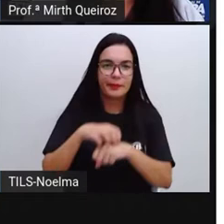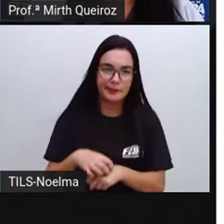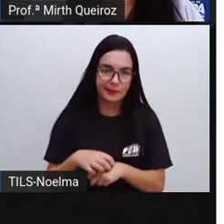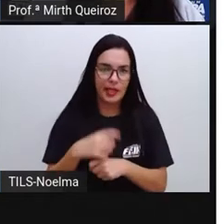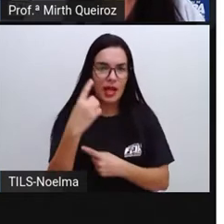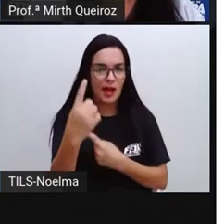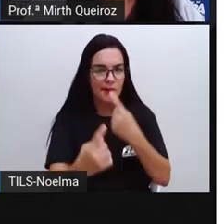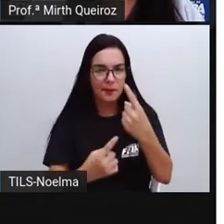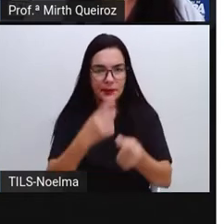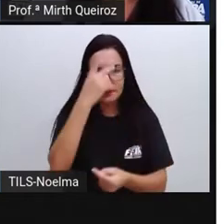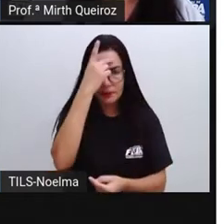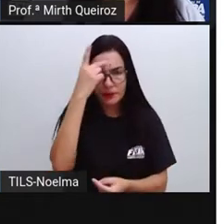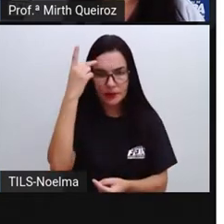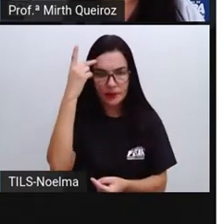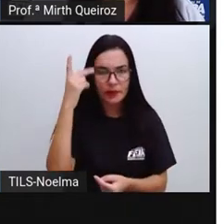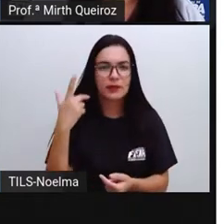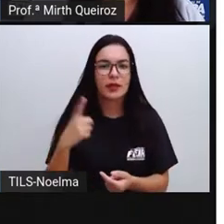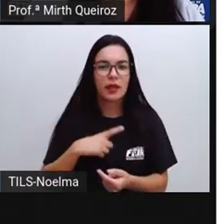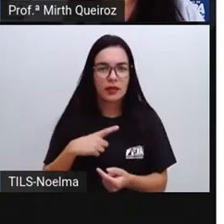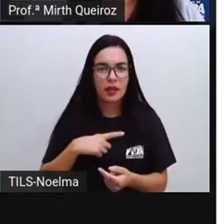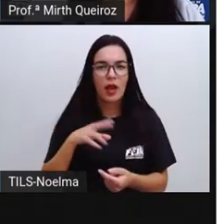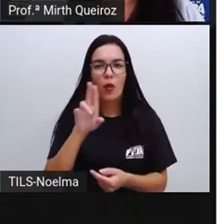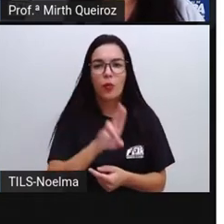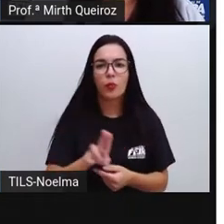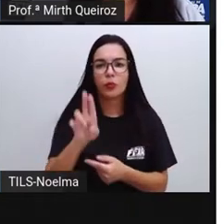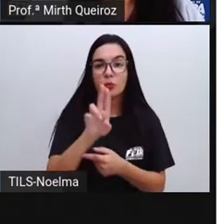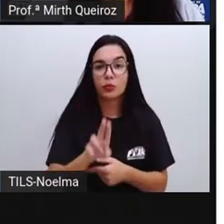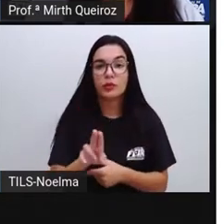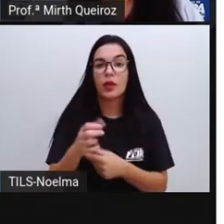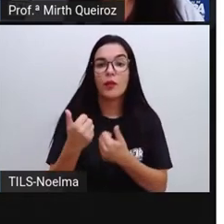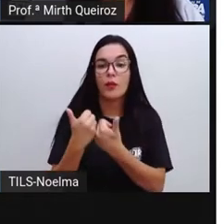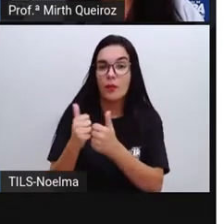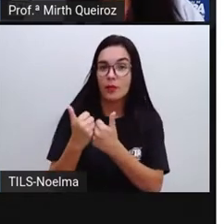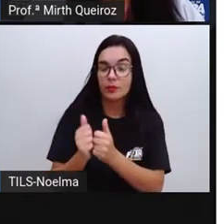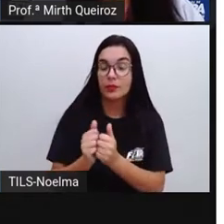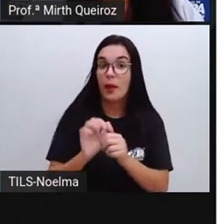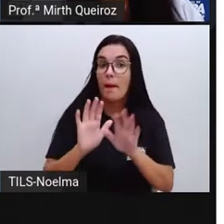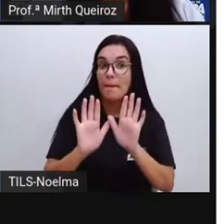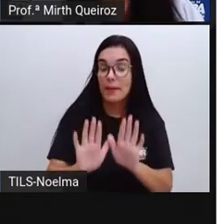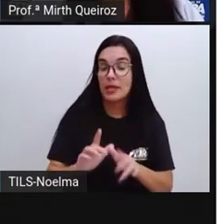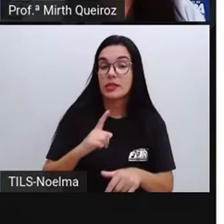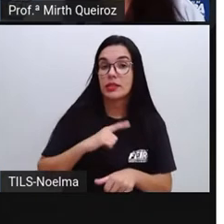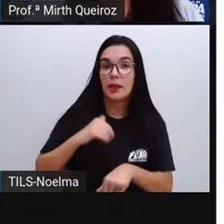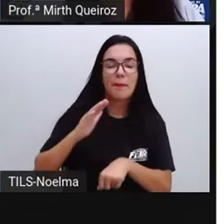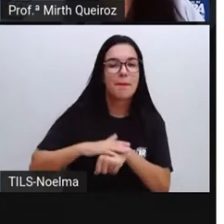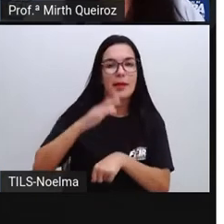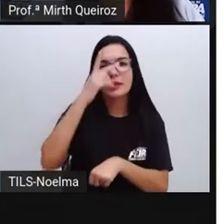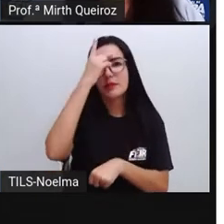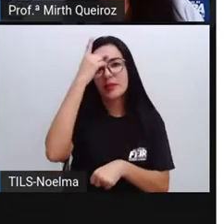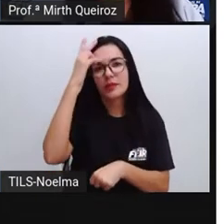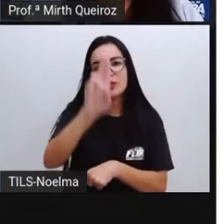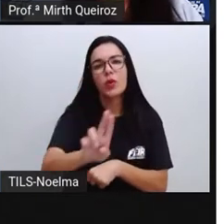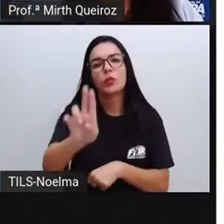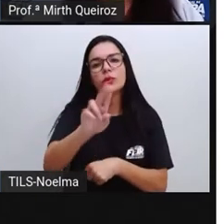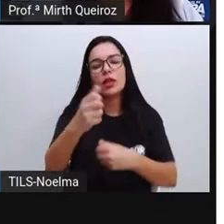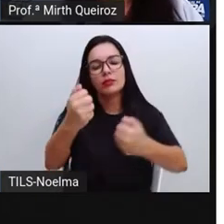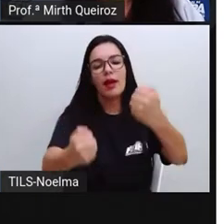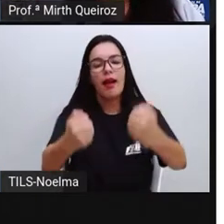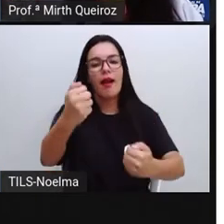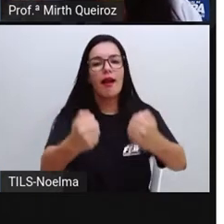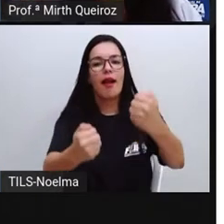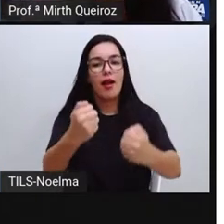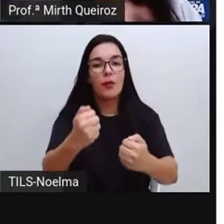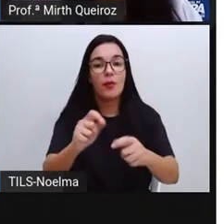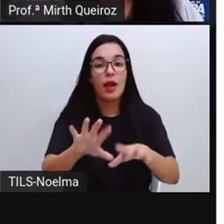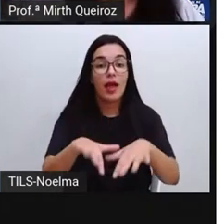super lotado. Cada vez mais pessoas utilizam carros, o que pode causar congestionamento e poluição.